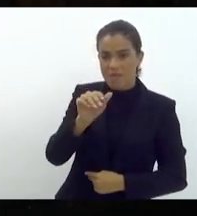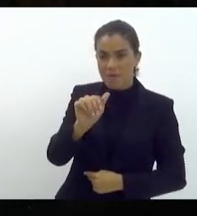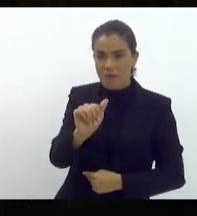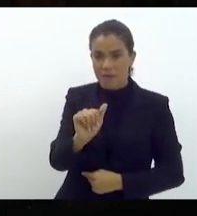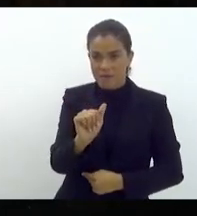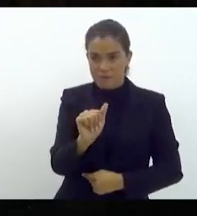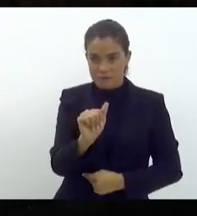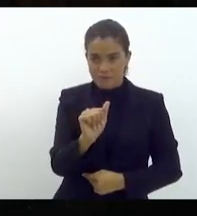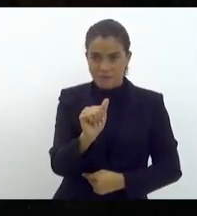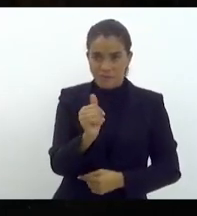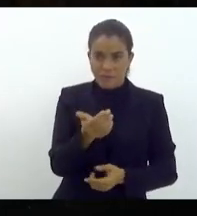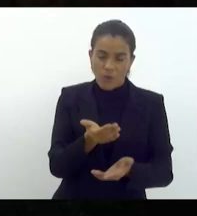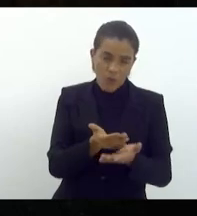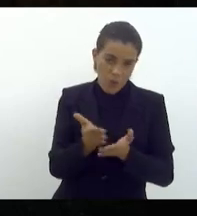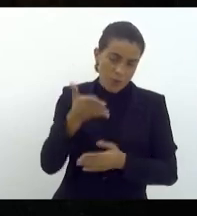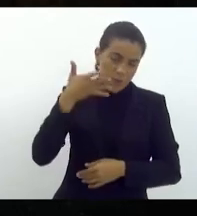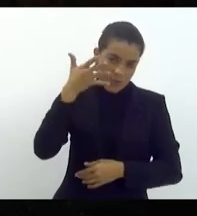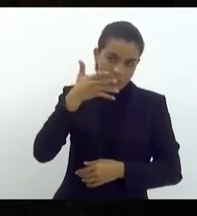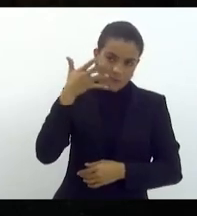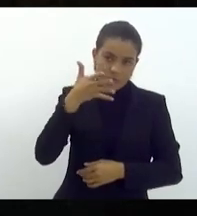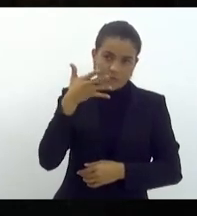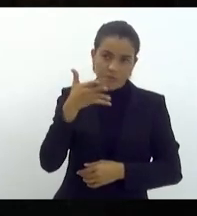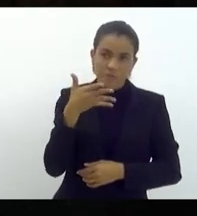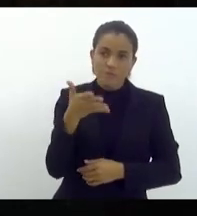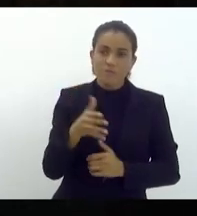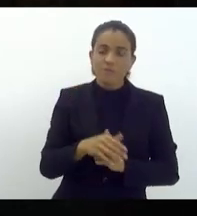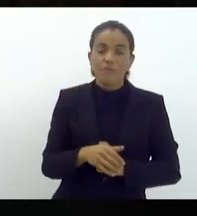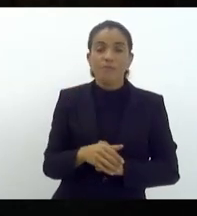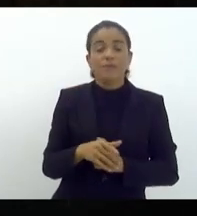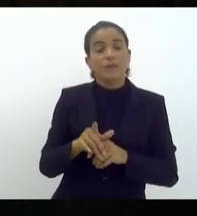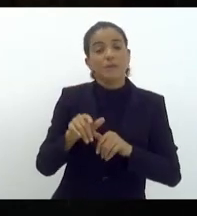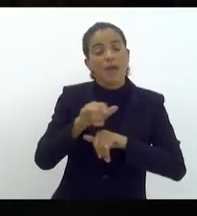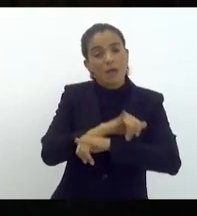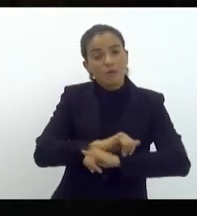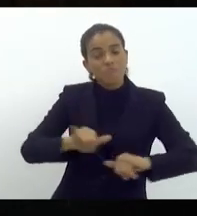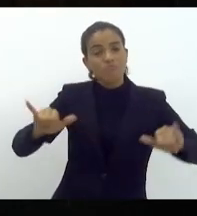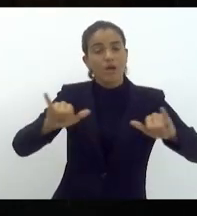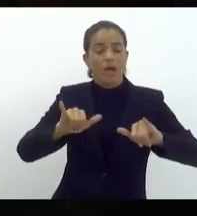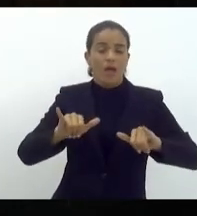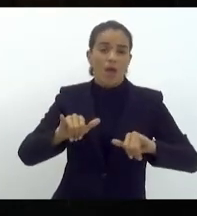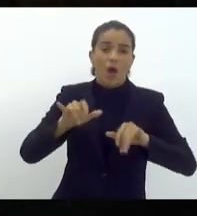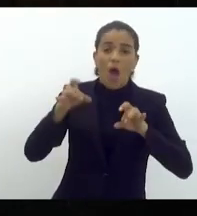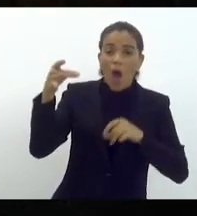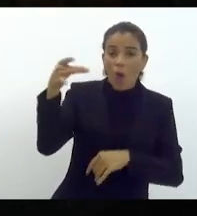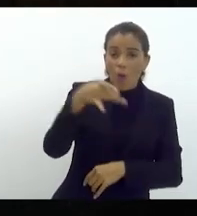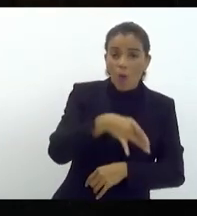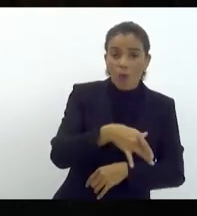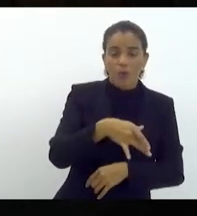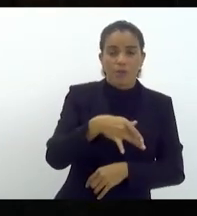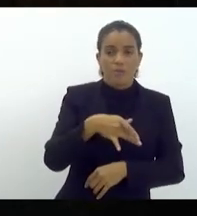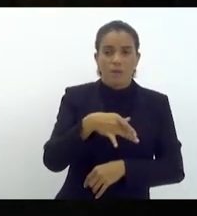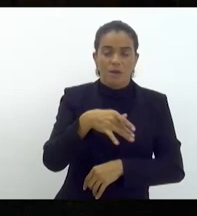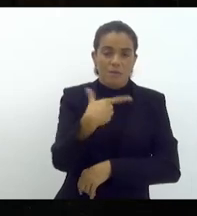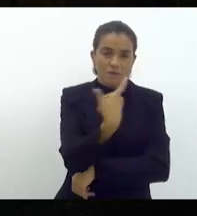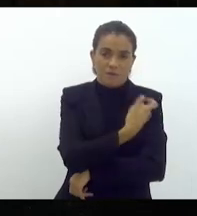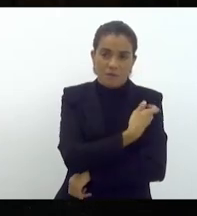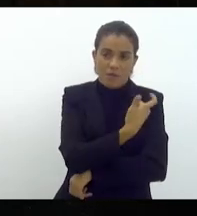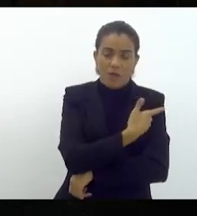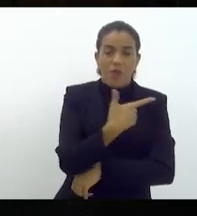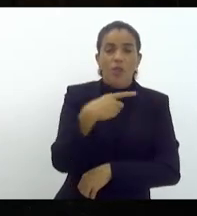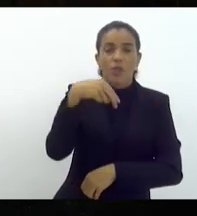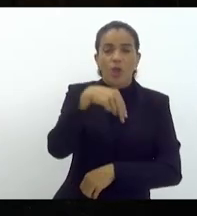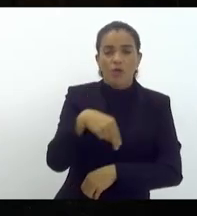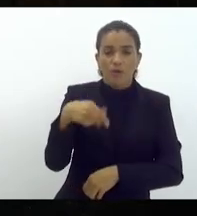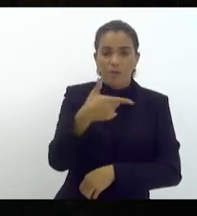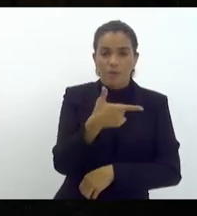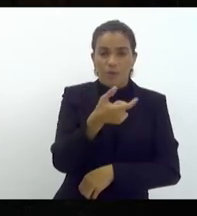mim no começo da minha fala, e realizar a última campanha de vacinação em novembro de 2022. São Paulo